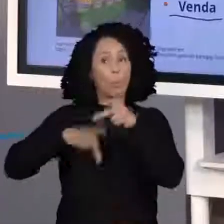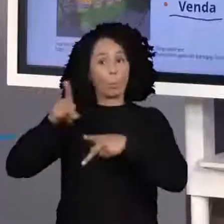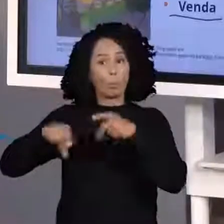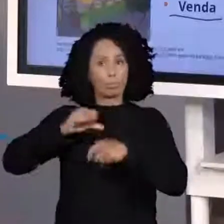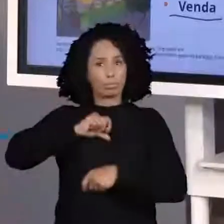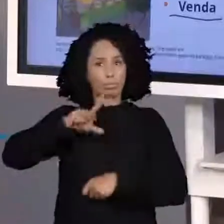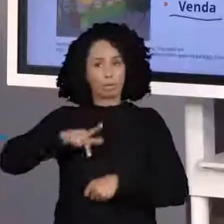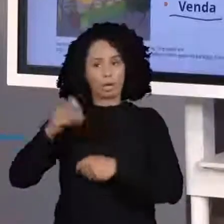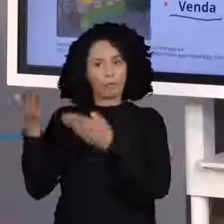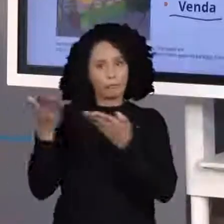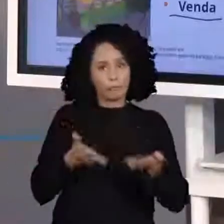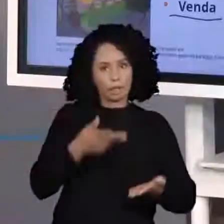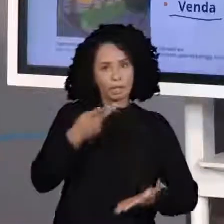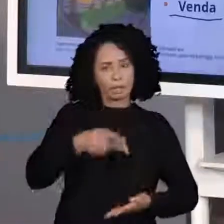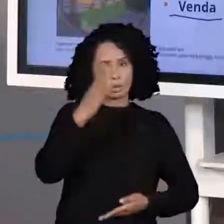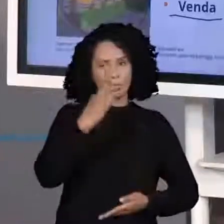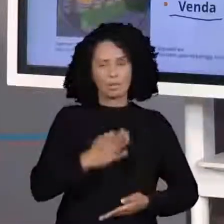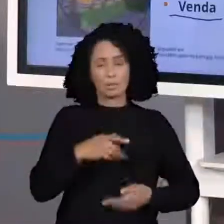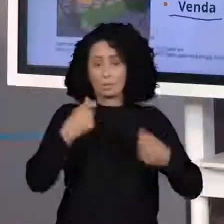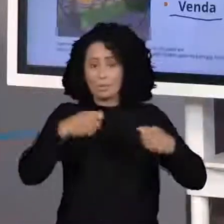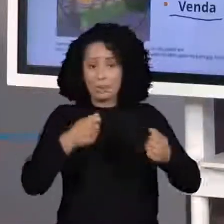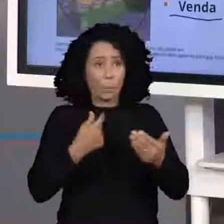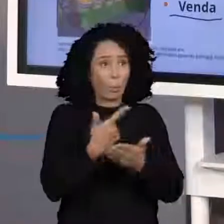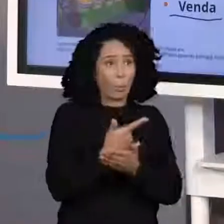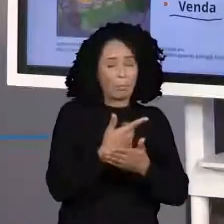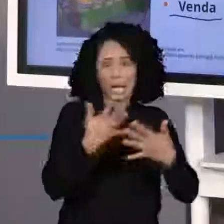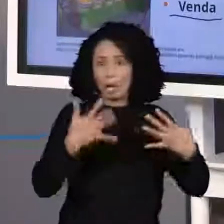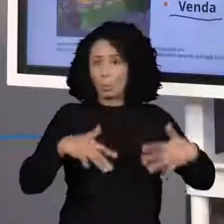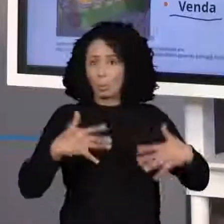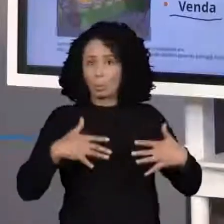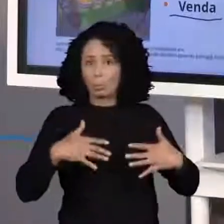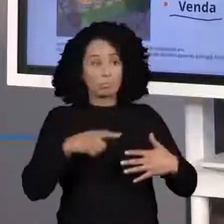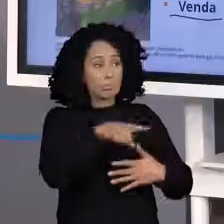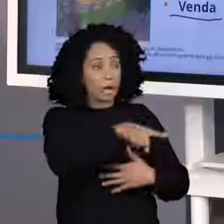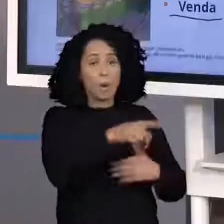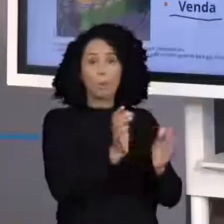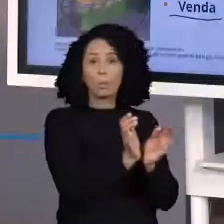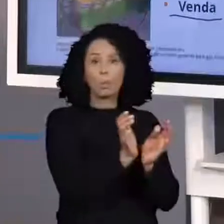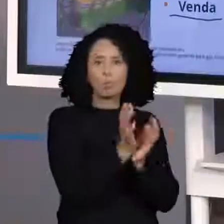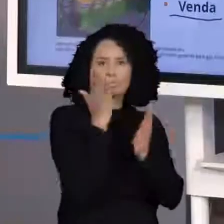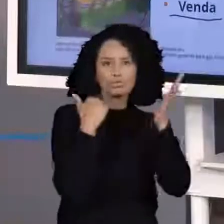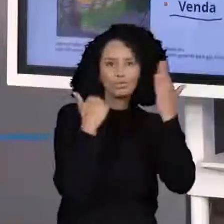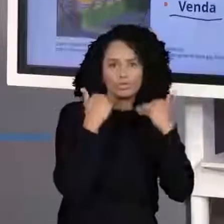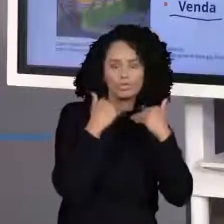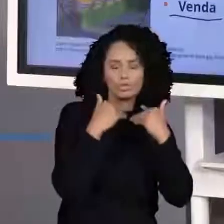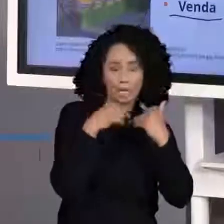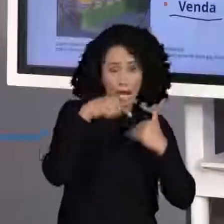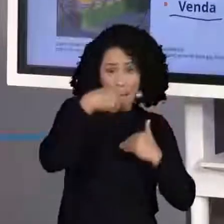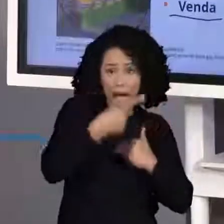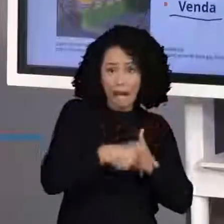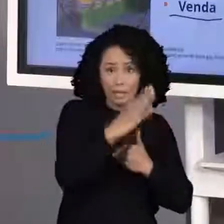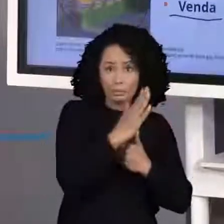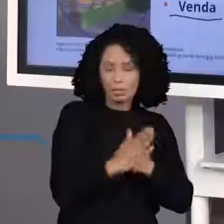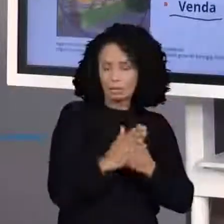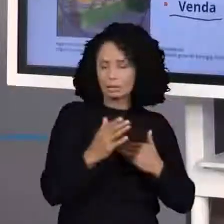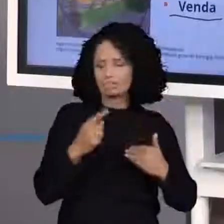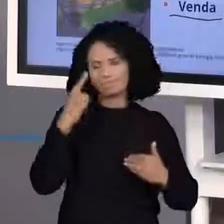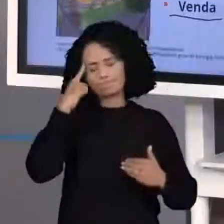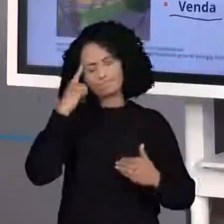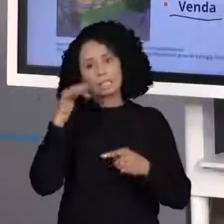compra e venda com os indígenas que estavam aqui na terra. Então, precisavam aí ter